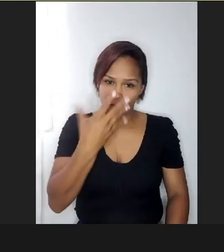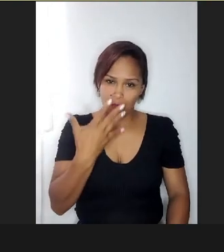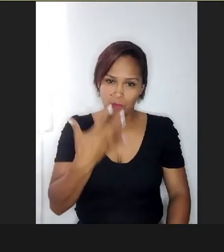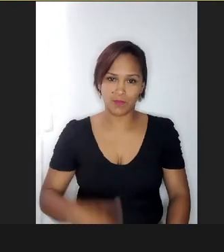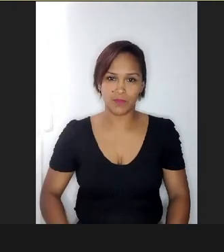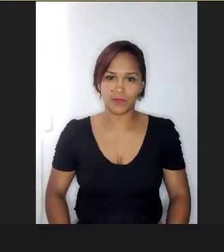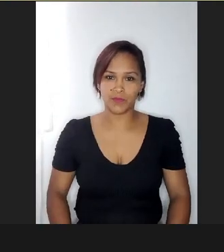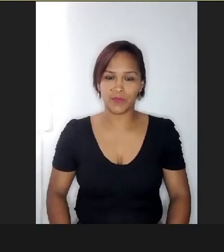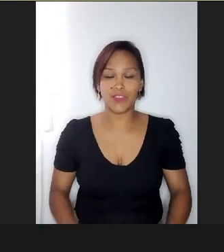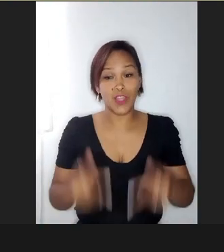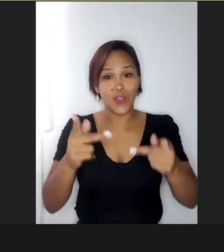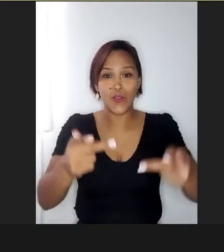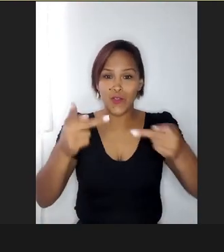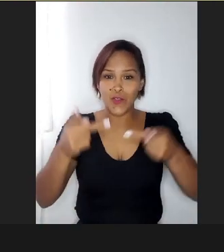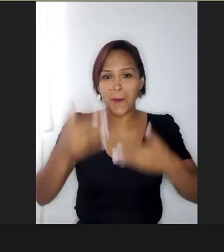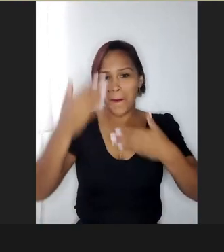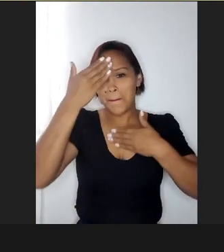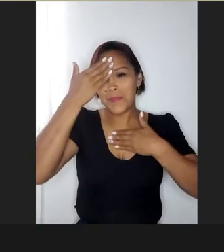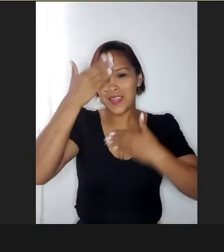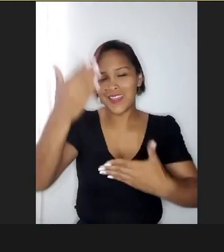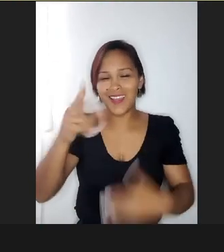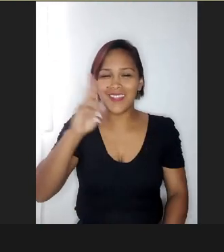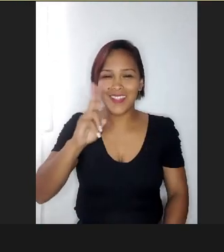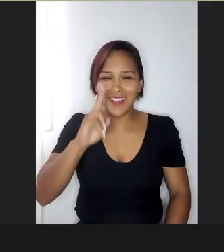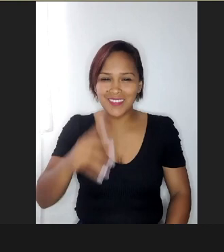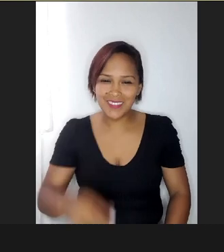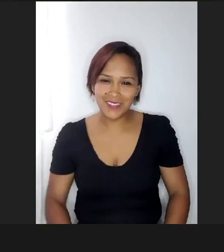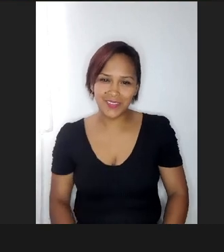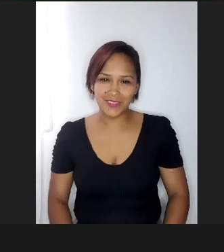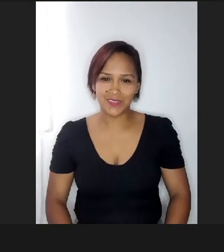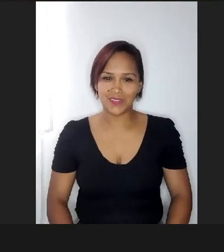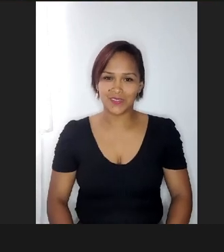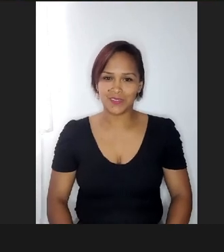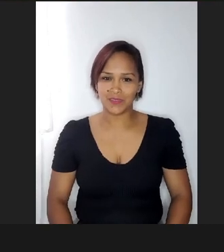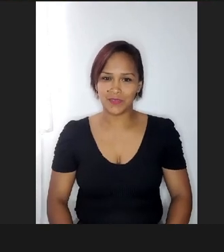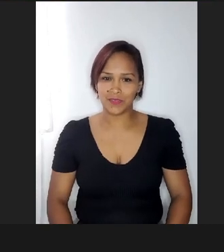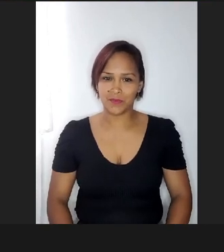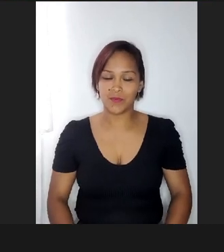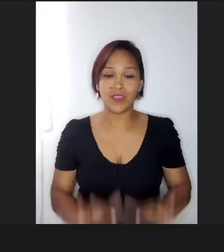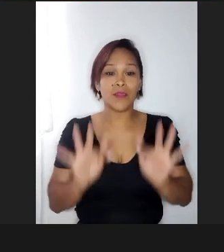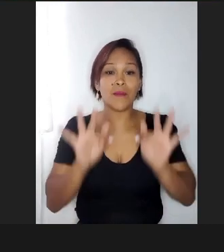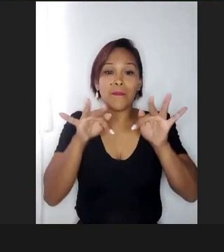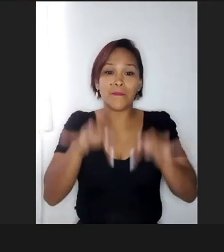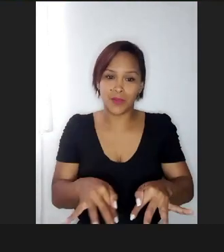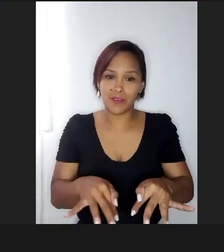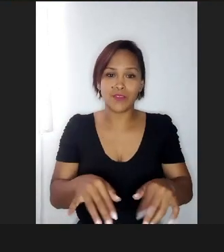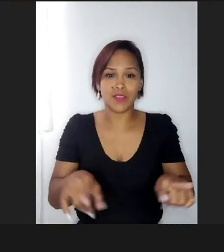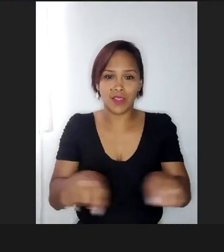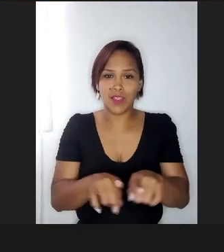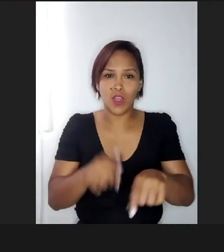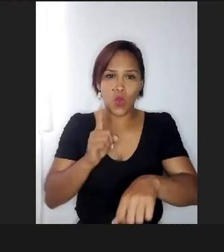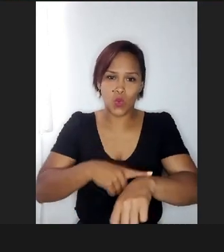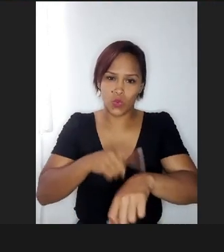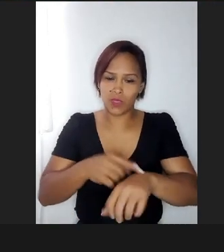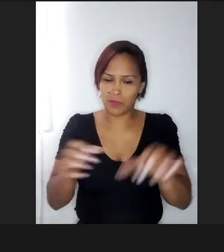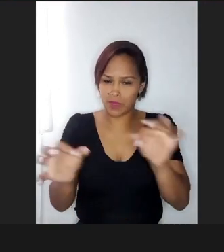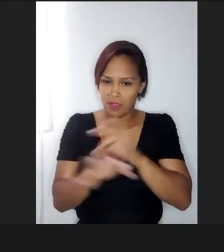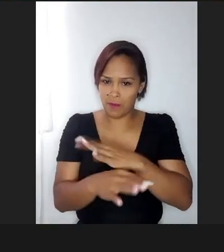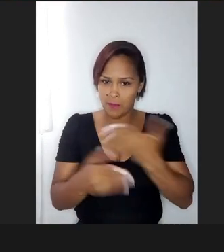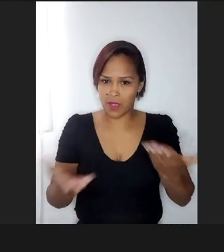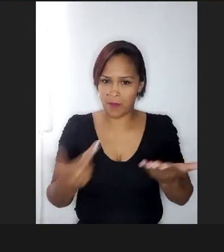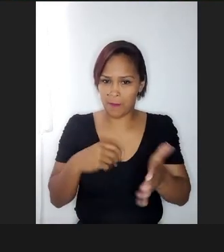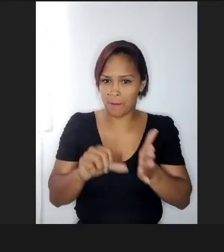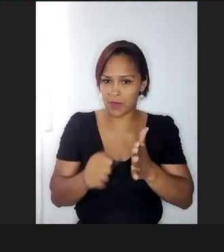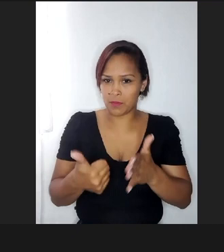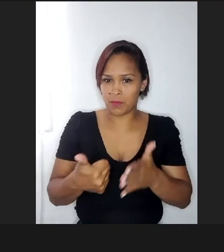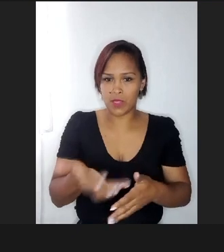Então, convite aí, obrigada, Júlia, de lembrar. E pra finalizar, desde que tá acabando nosso tempo aqui, primeiro eu queria